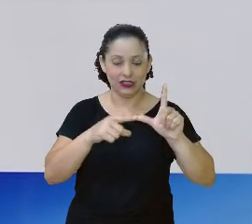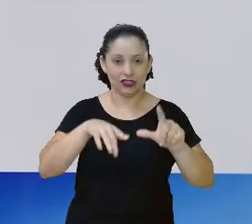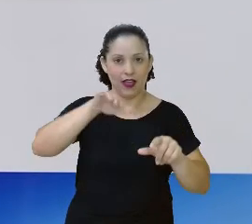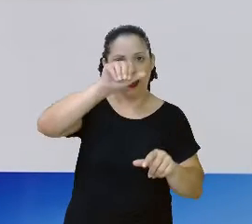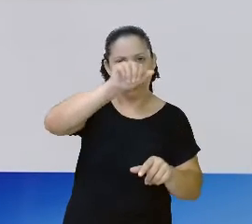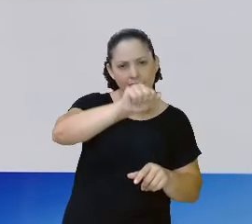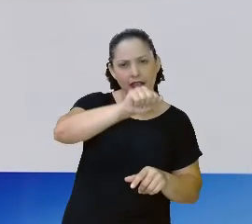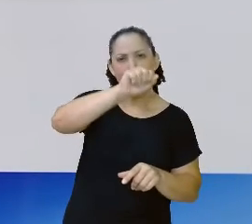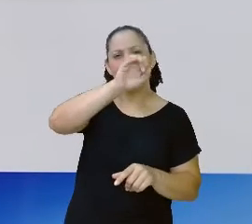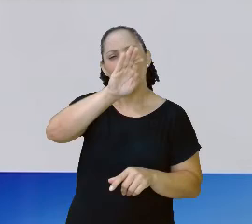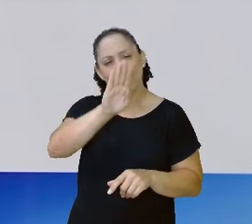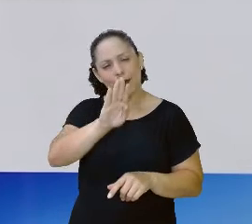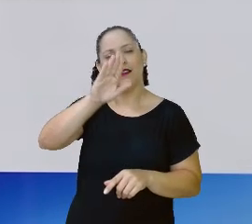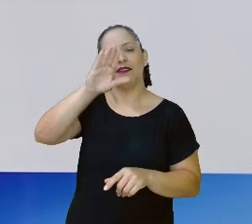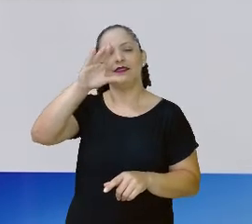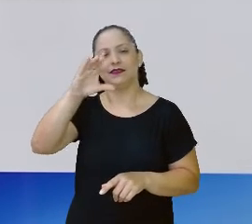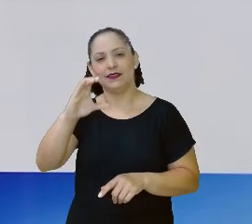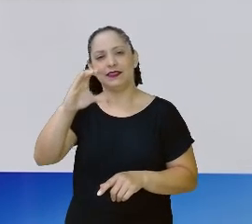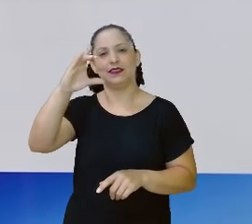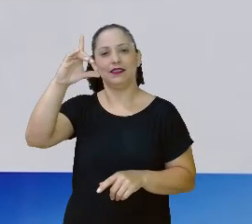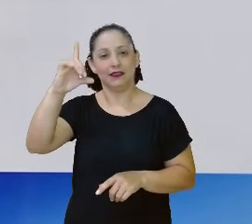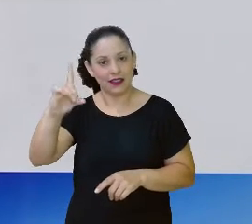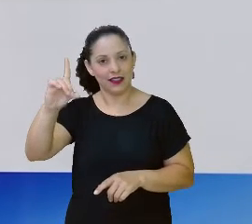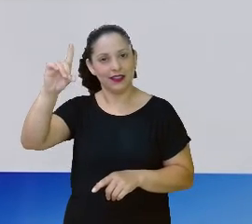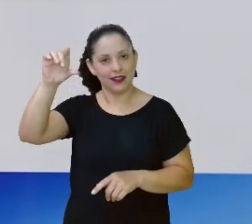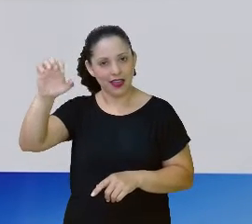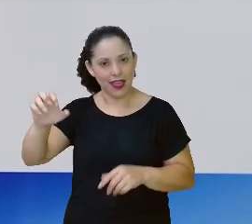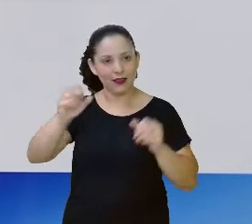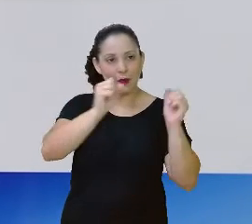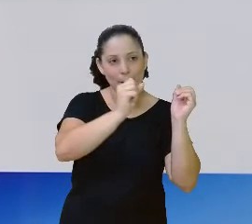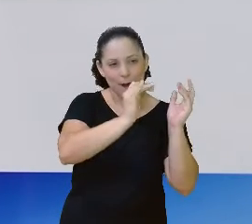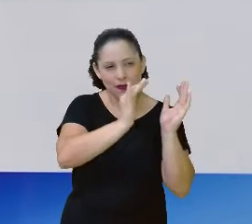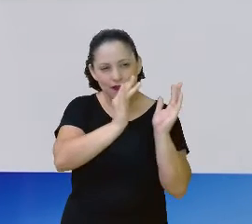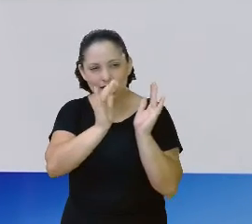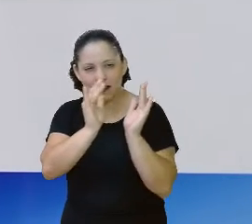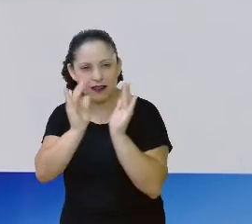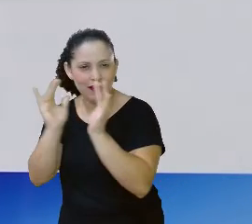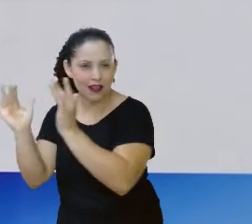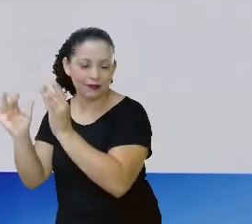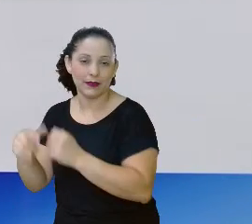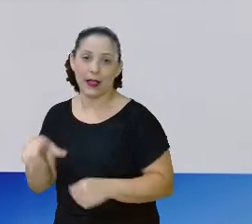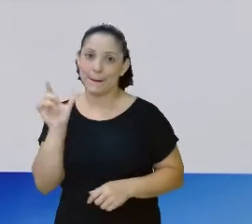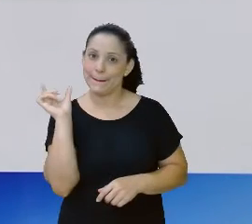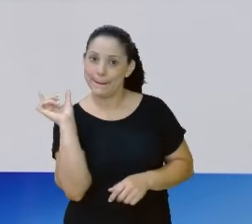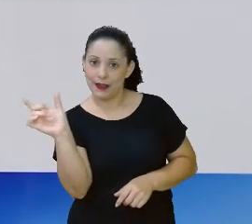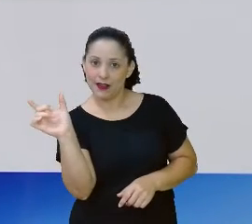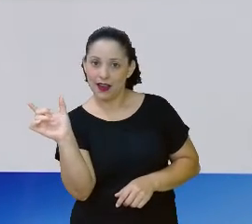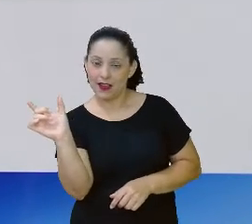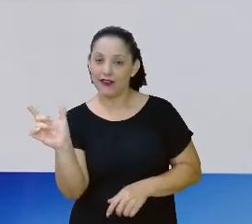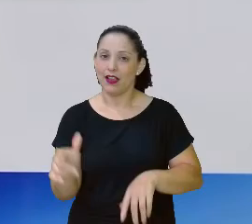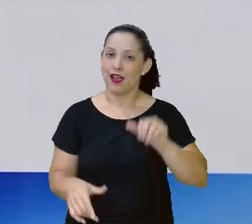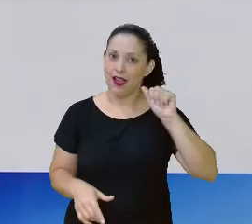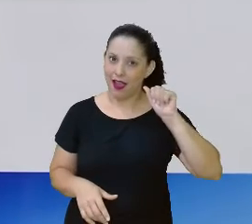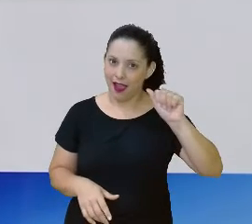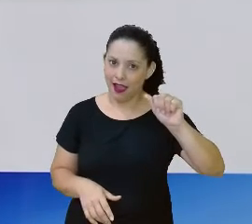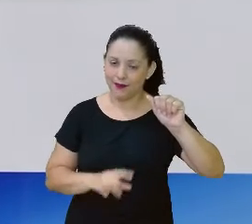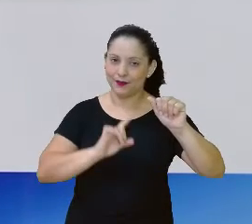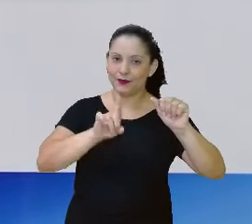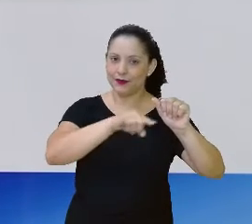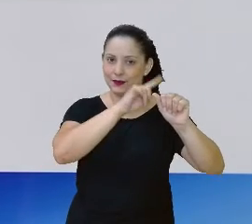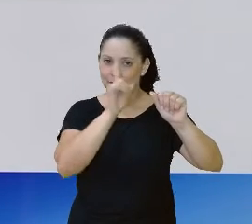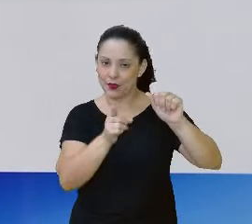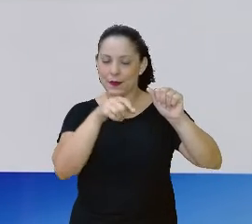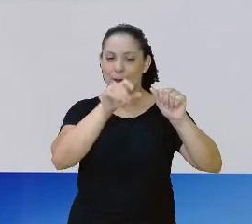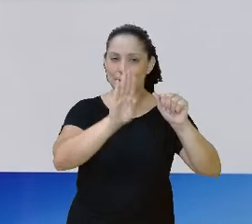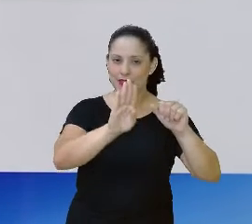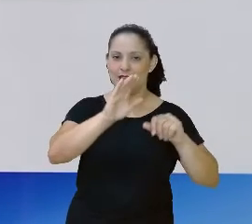qual a primeira letra do alfabeto? Isso, letra A. Então, se a palavra começa com A, está lá no início. Aí vai B, C.